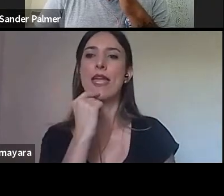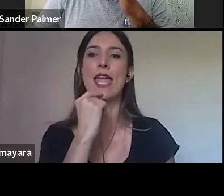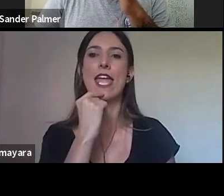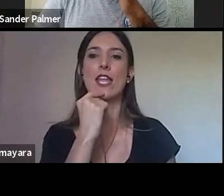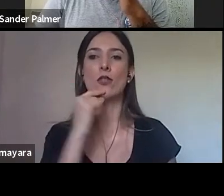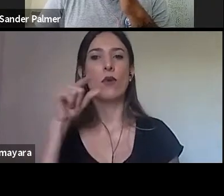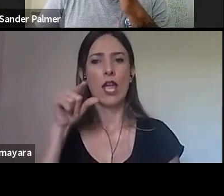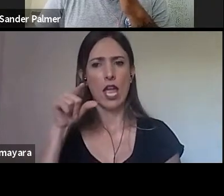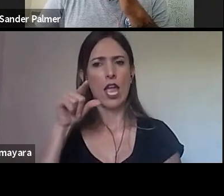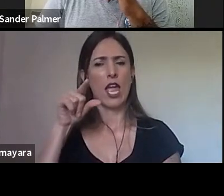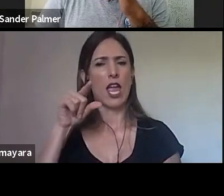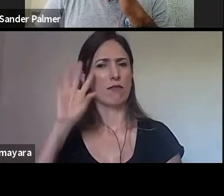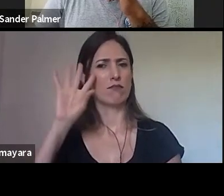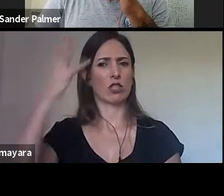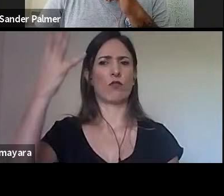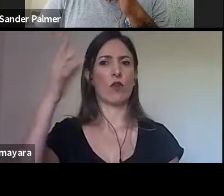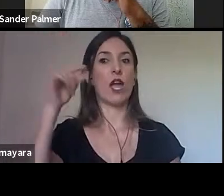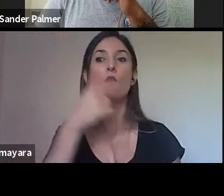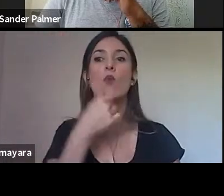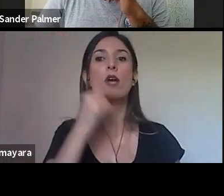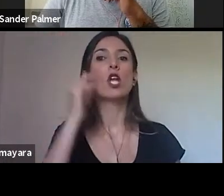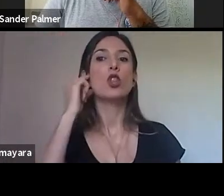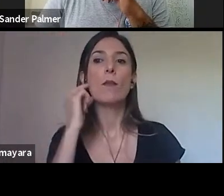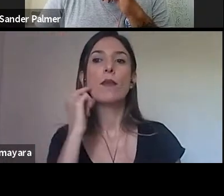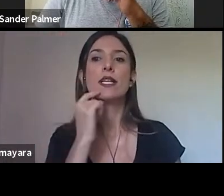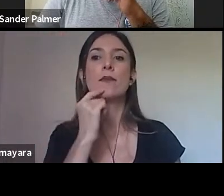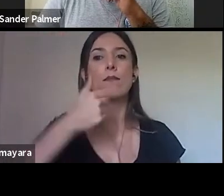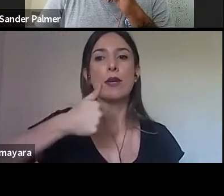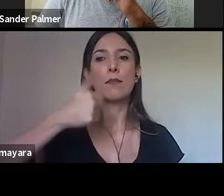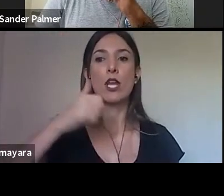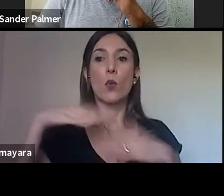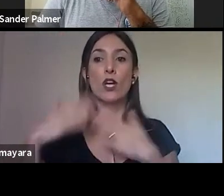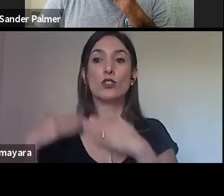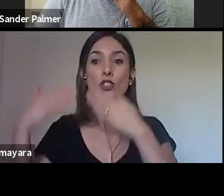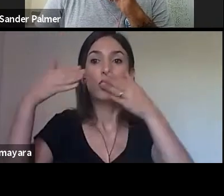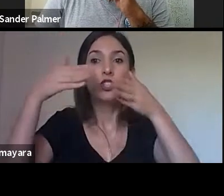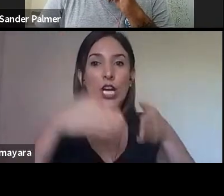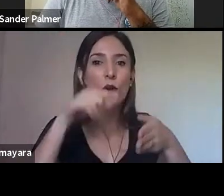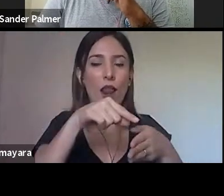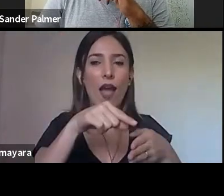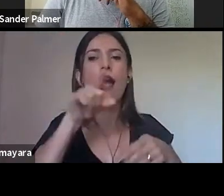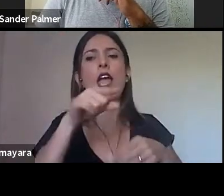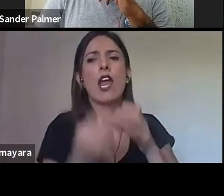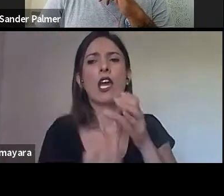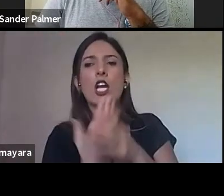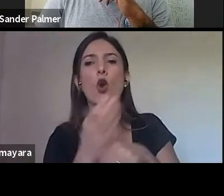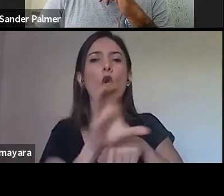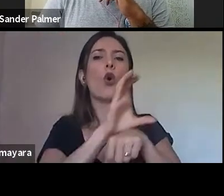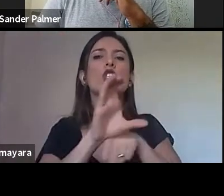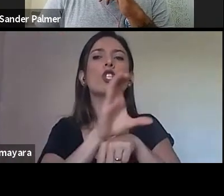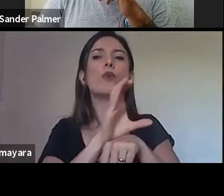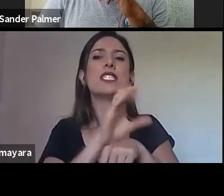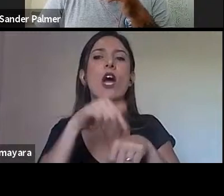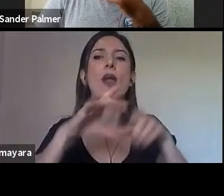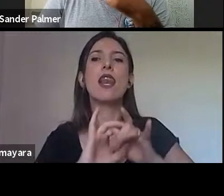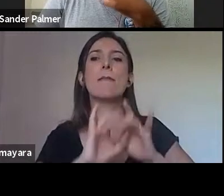Dom Pedro I, quando lá chega, vai fazer a Constituição Liberal, e nessa Constituição Liberal, sim, aí